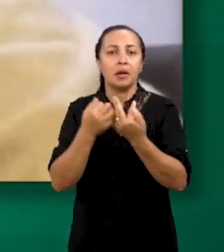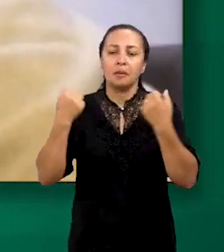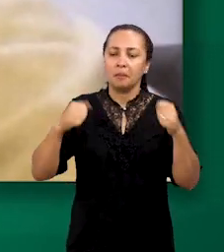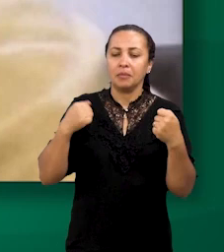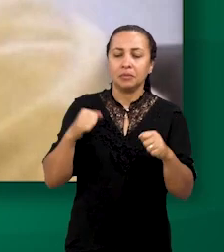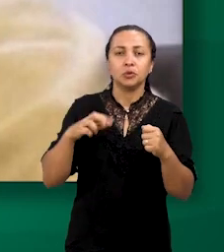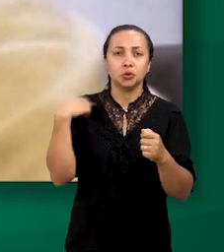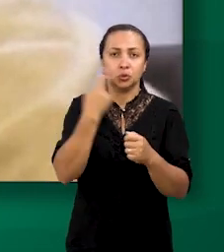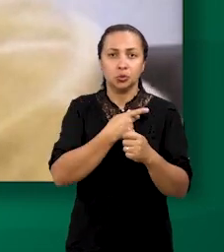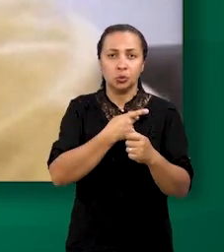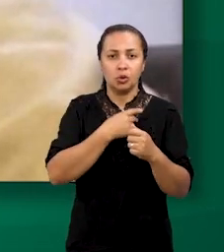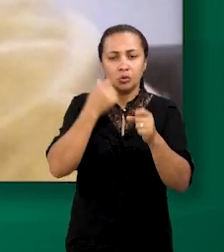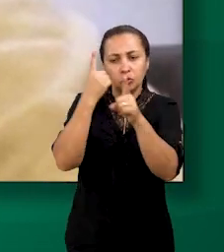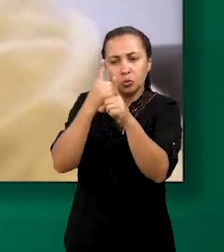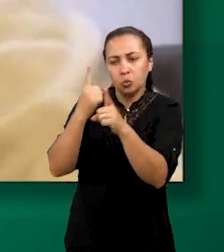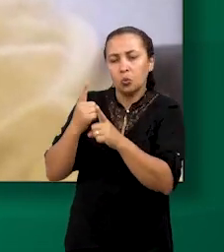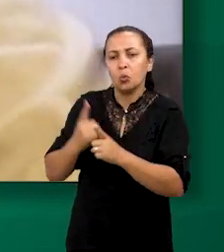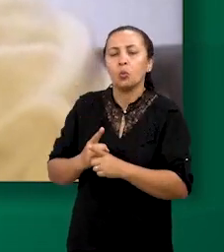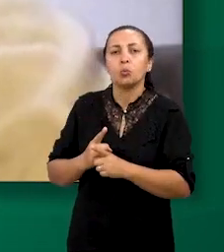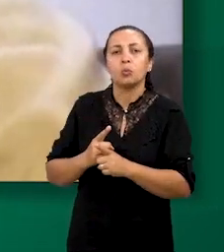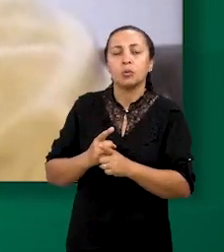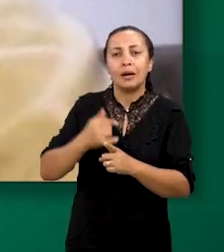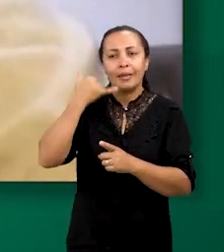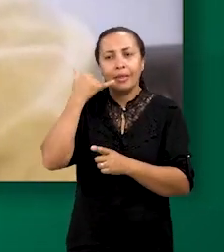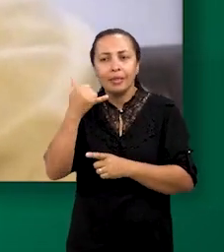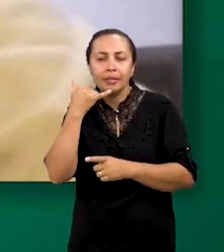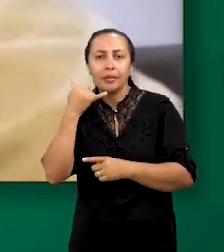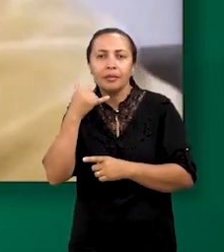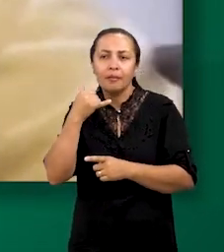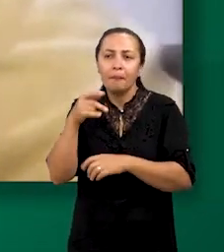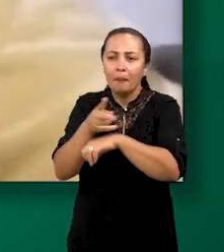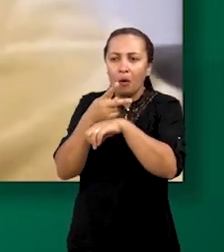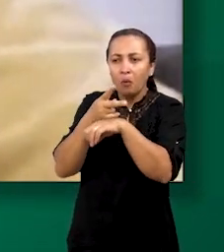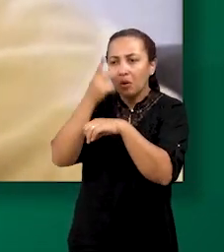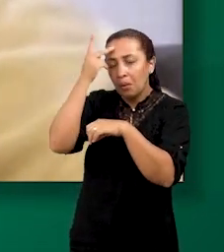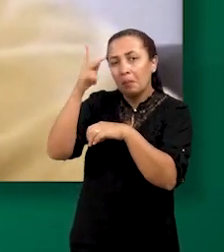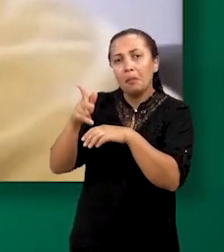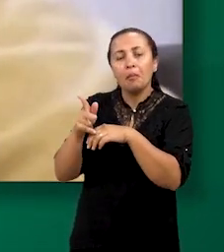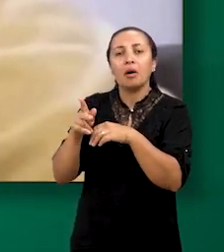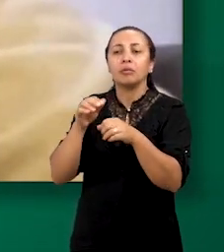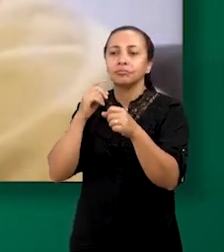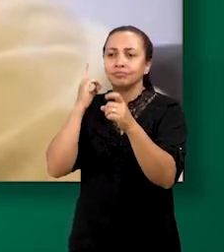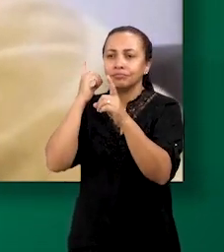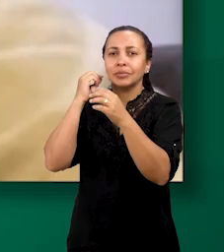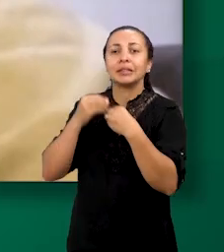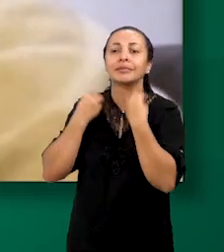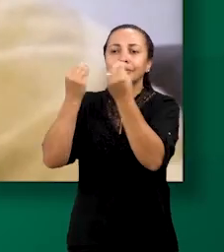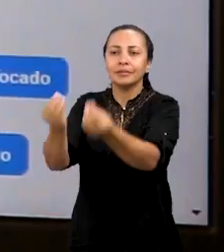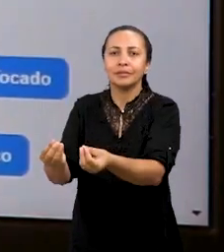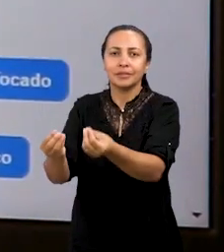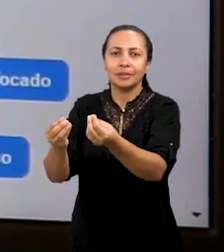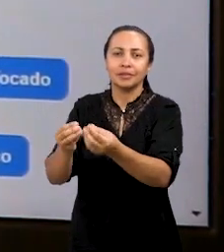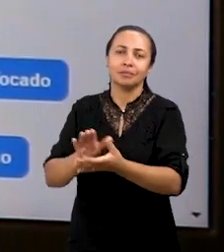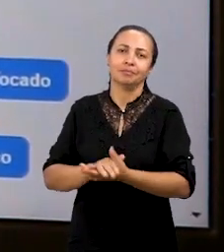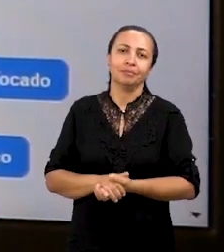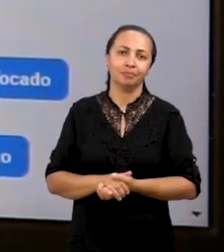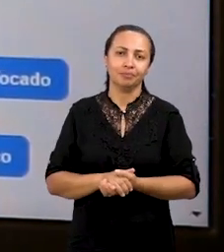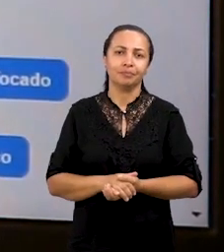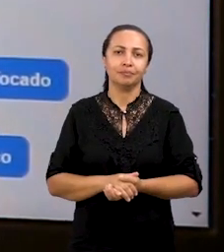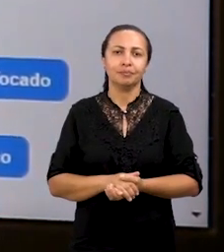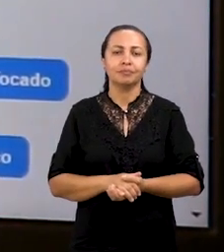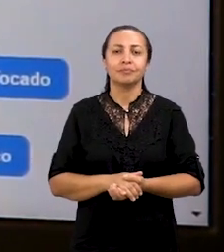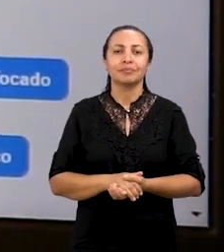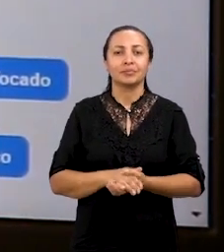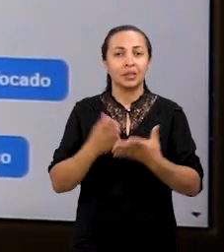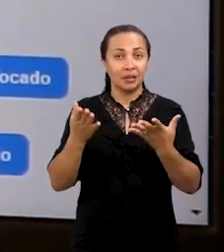E aí a gente localiza, entra em contato e vai entregar a cesta básica. A gente aumentou a rede de doação. E como a gente pode